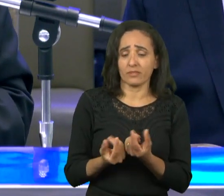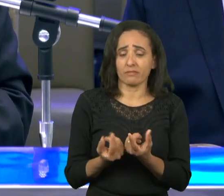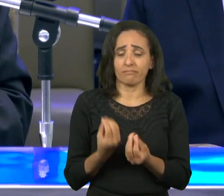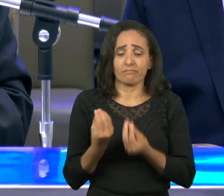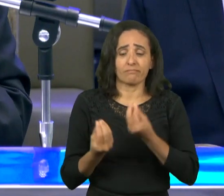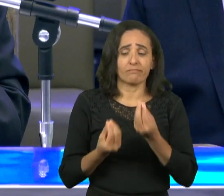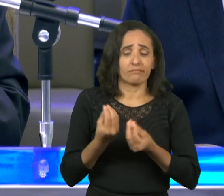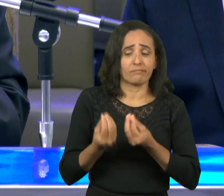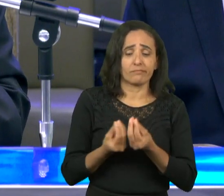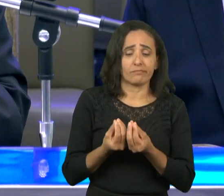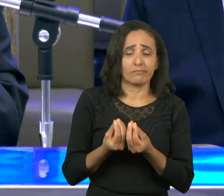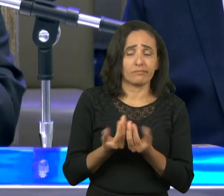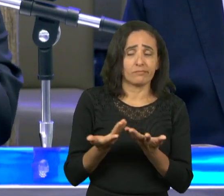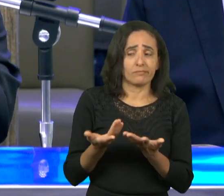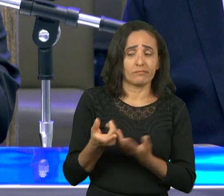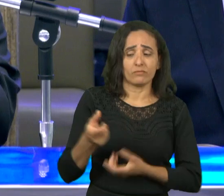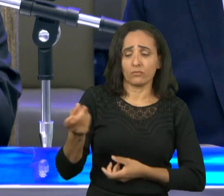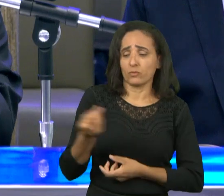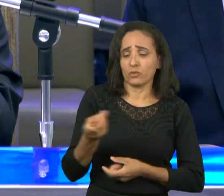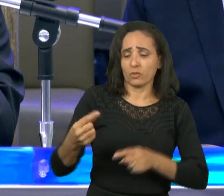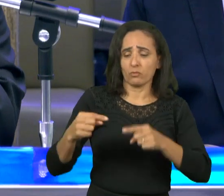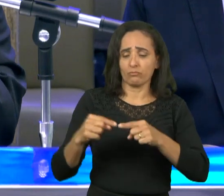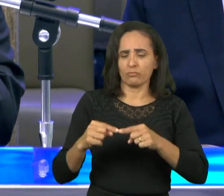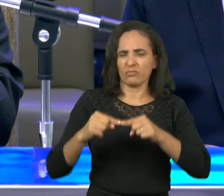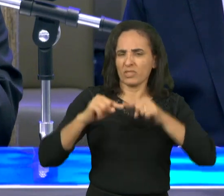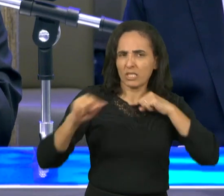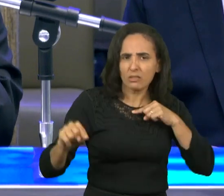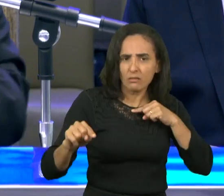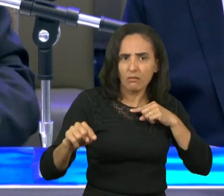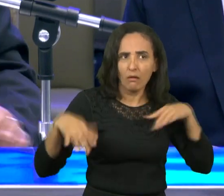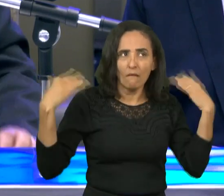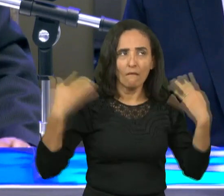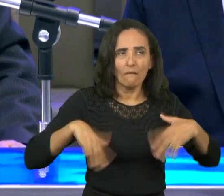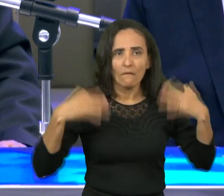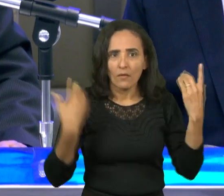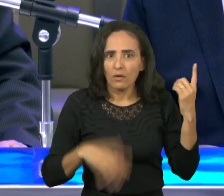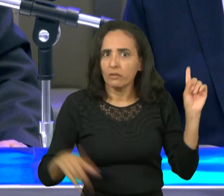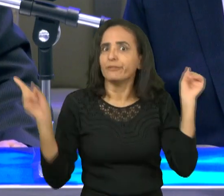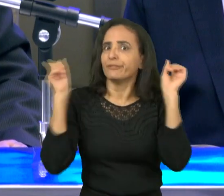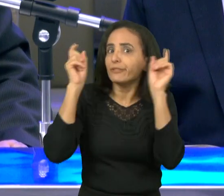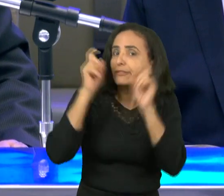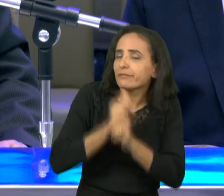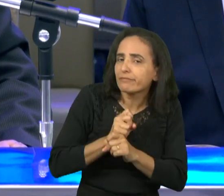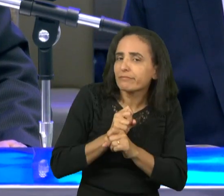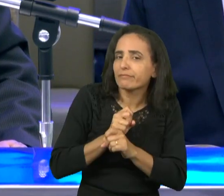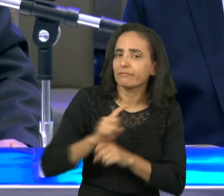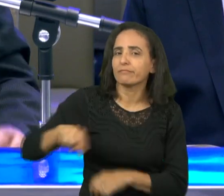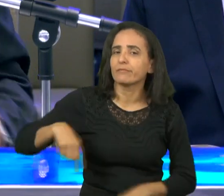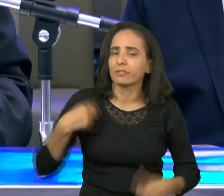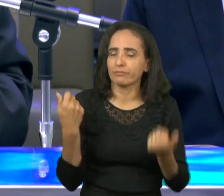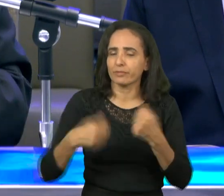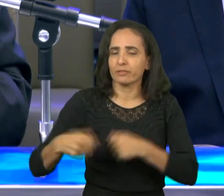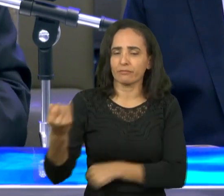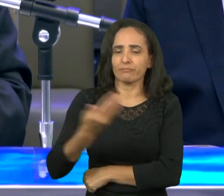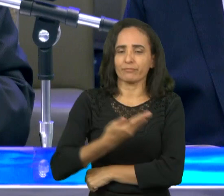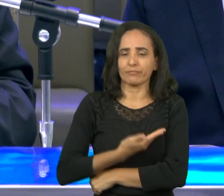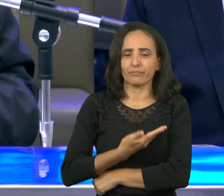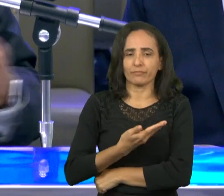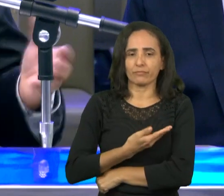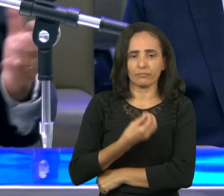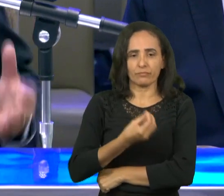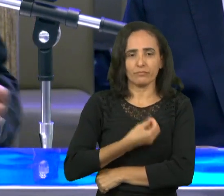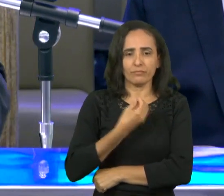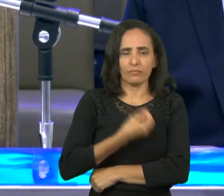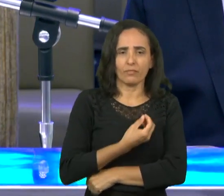aquela aquele companheirismo vai se desgastar não é e para você andar viver